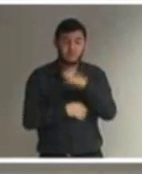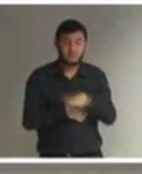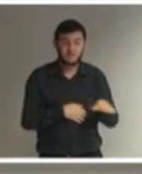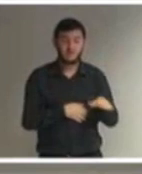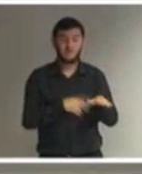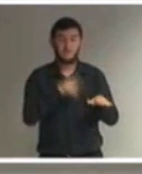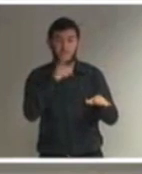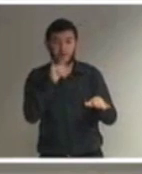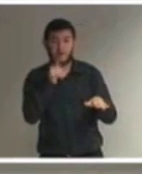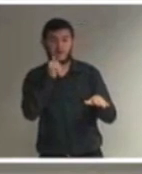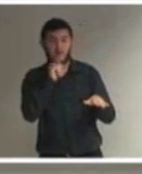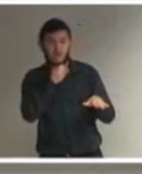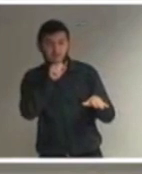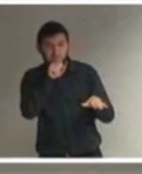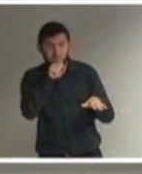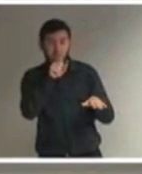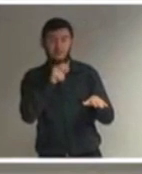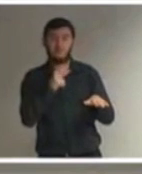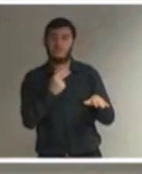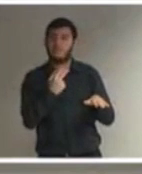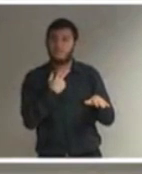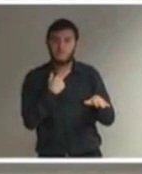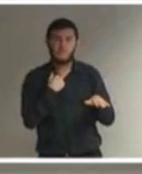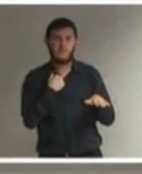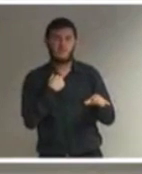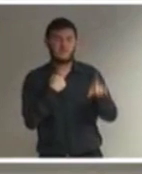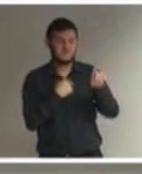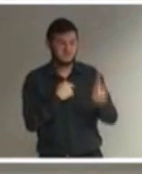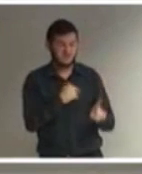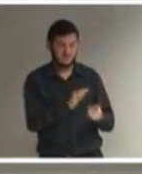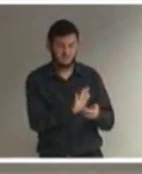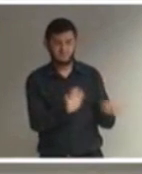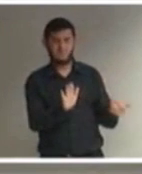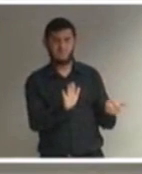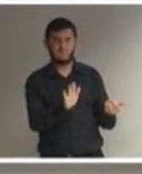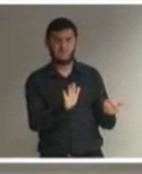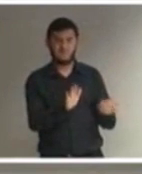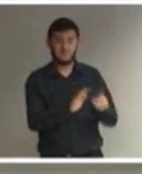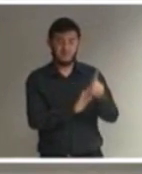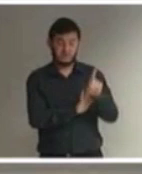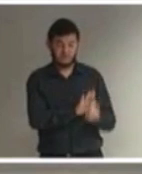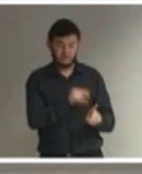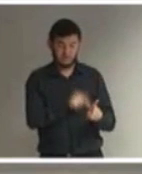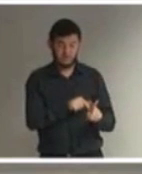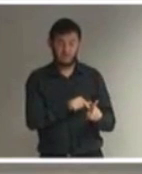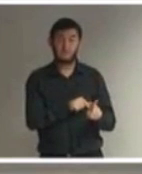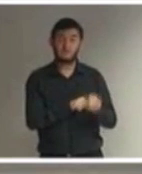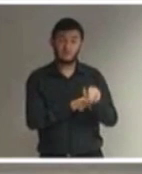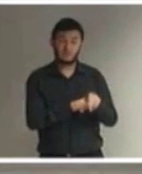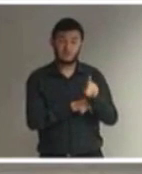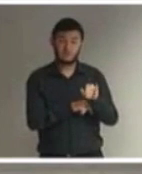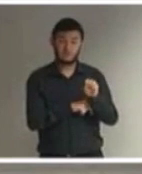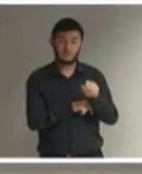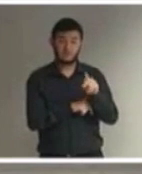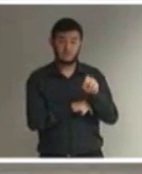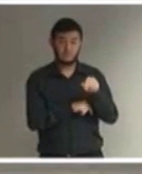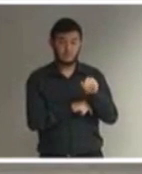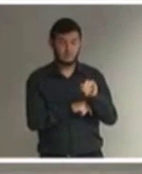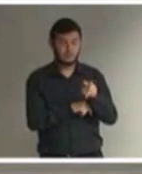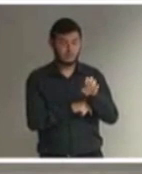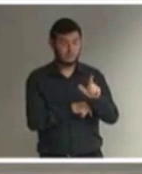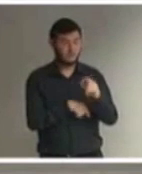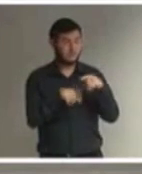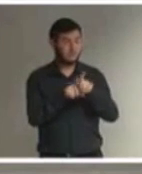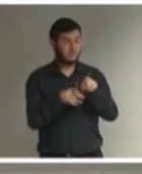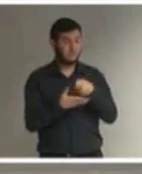direito, porque é o chamado direito indisponível. E que os apoios, eles deveriam complementar